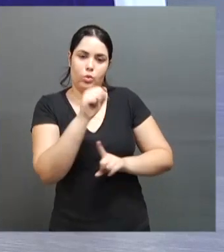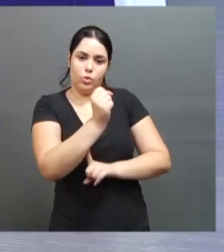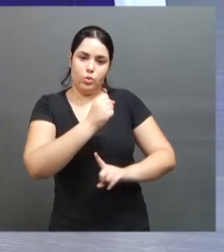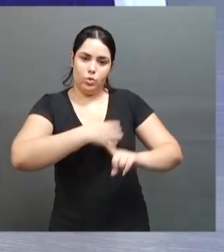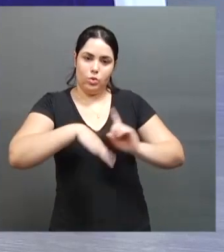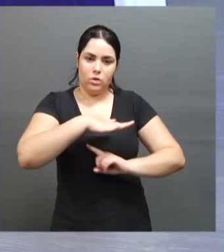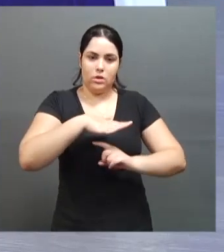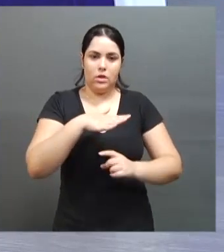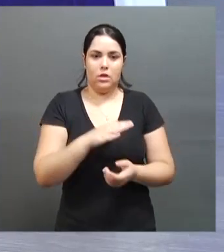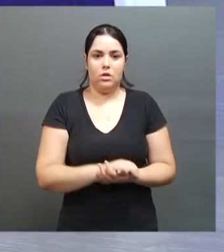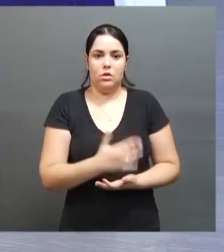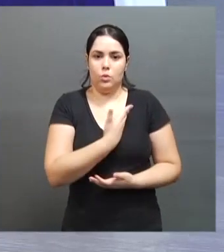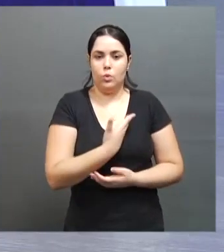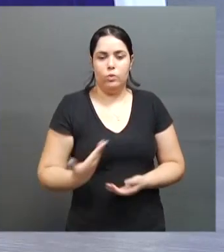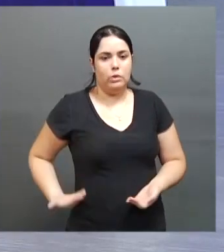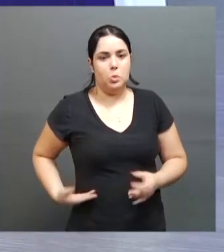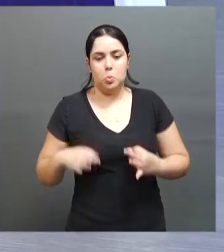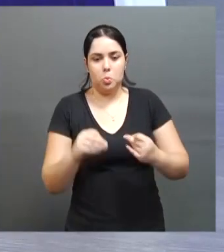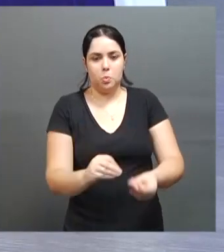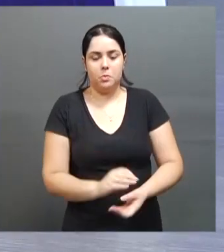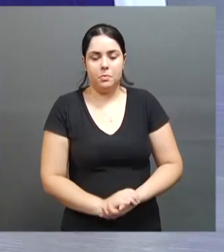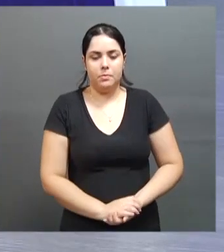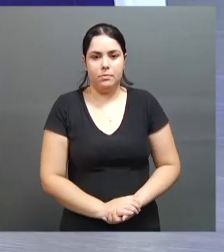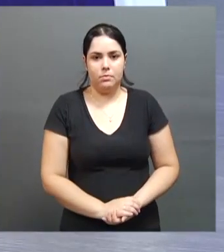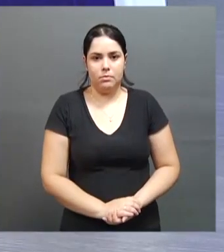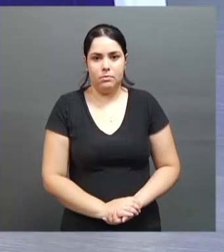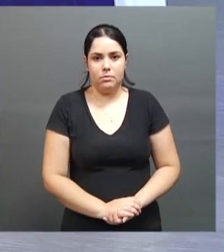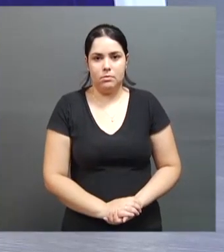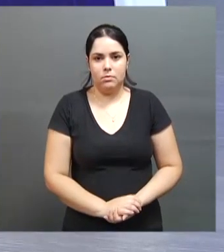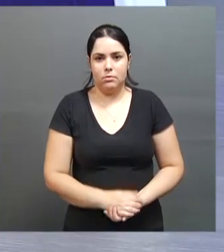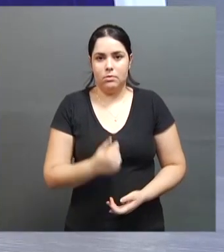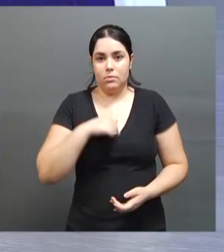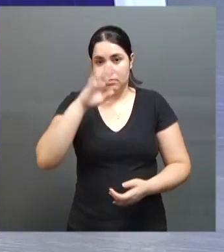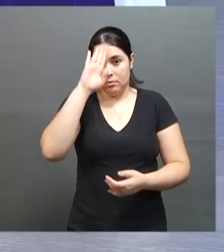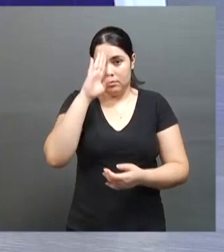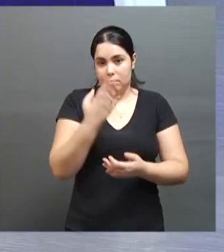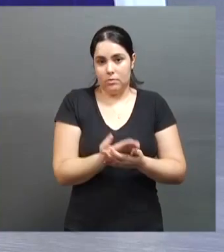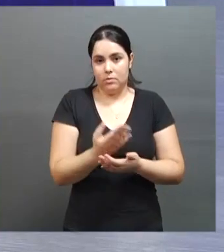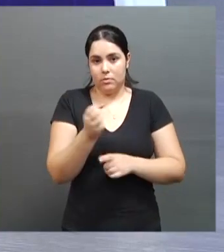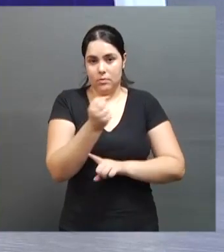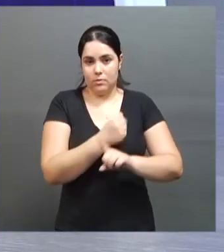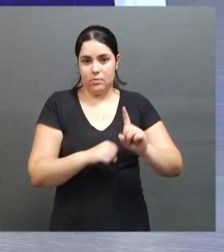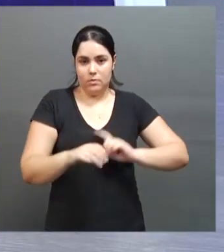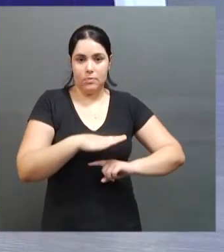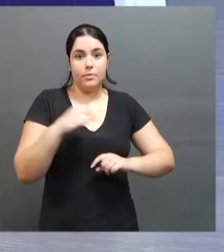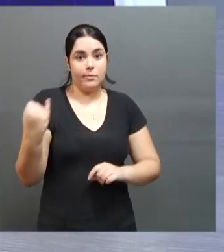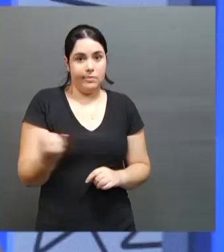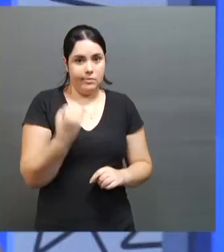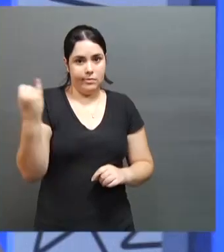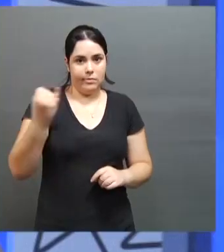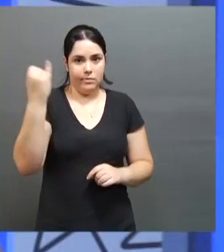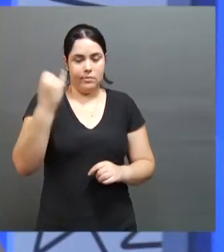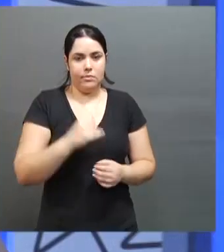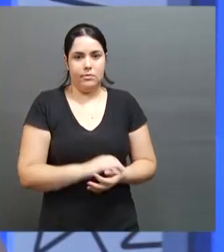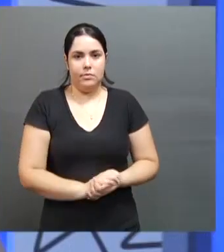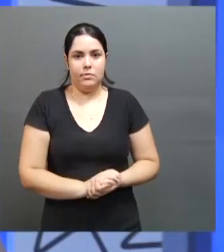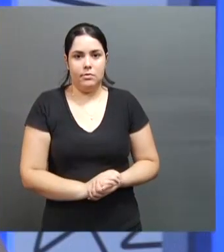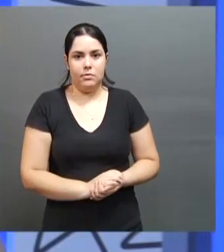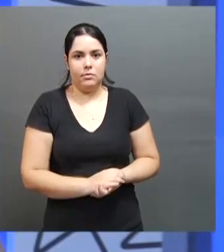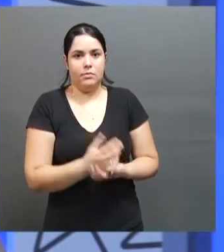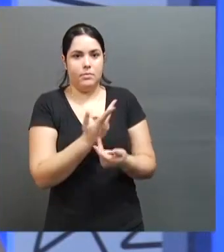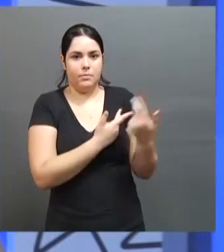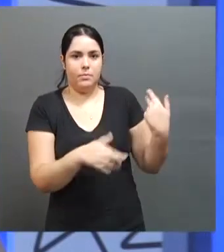poder público, como é que pode resolver isso? Eu acredito que os projetos sociais e esportivos são muito importantes, projetos que